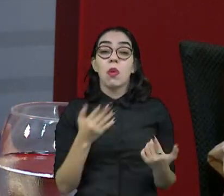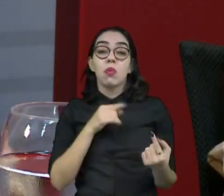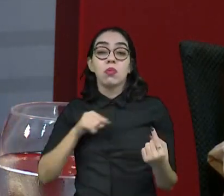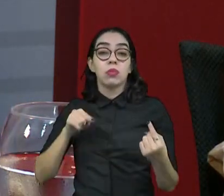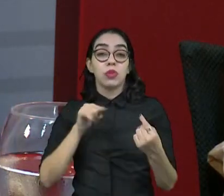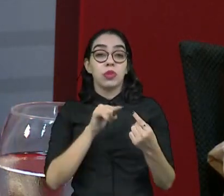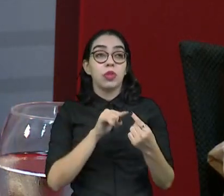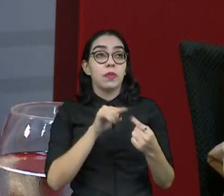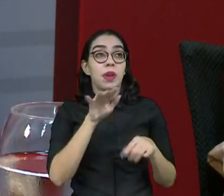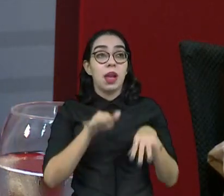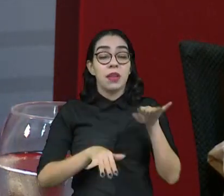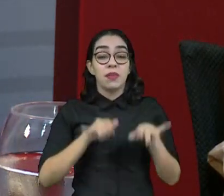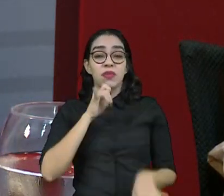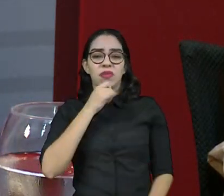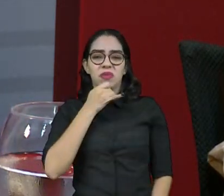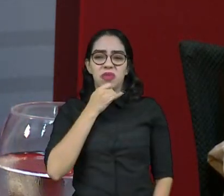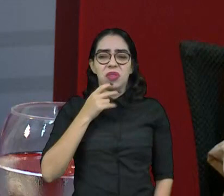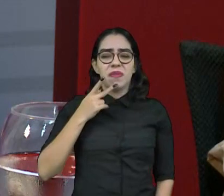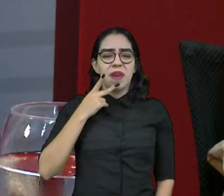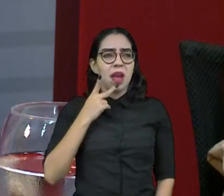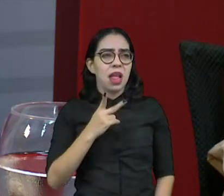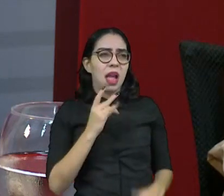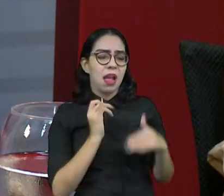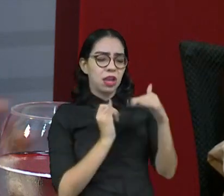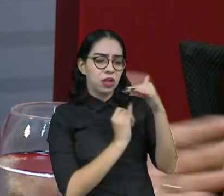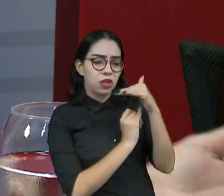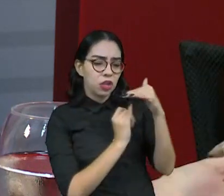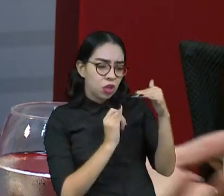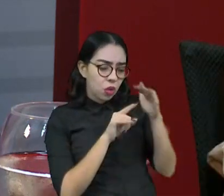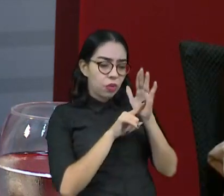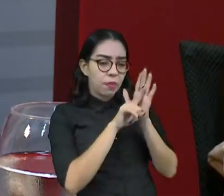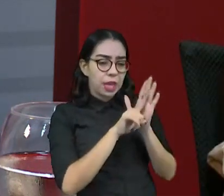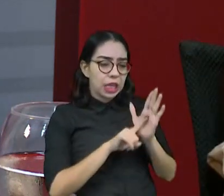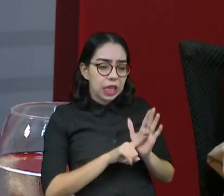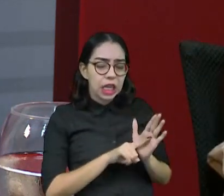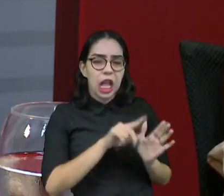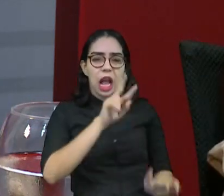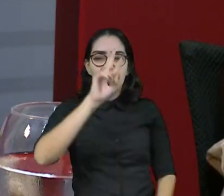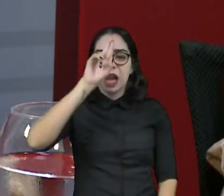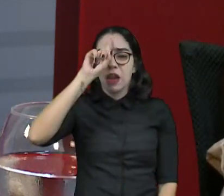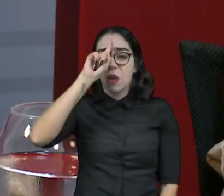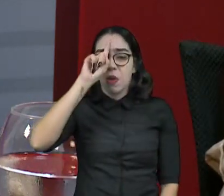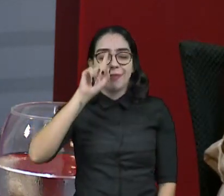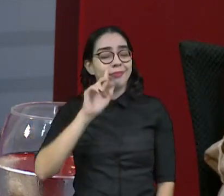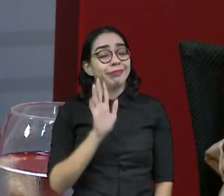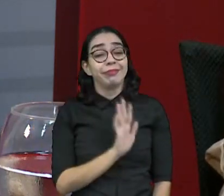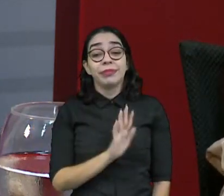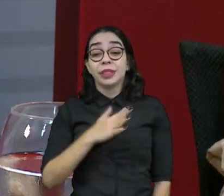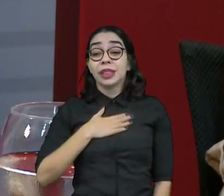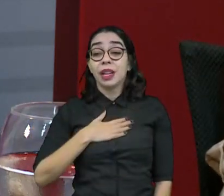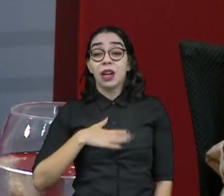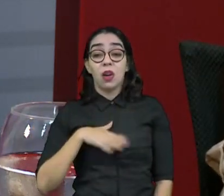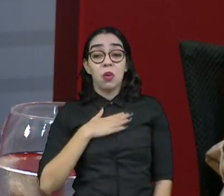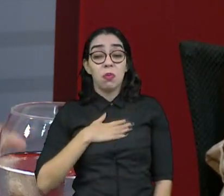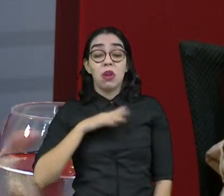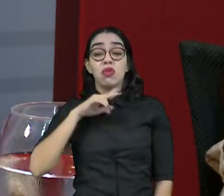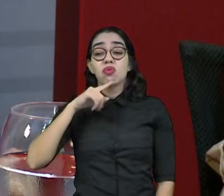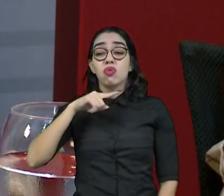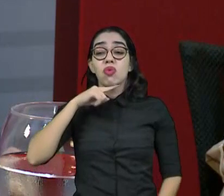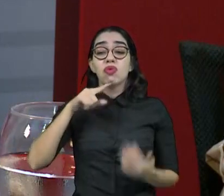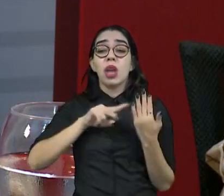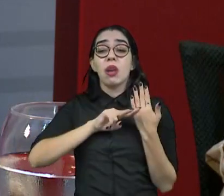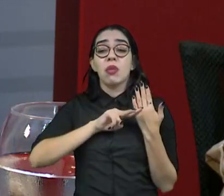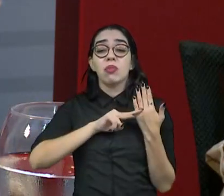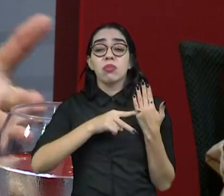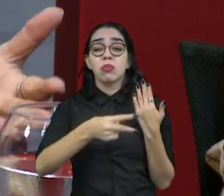A pesquisa errou. Não, a pesquisa não errou. É tudo muito dinâmico, como a gente acabou de dizer. A pesquisa não previu. A pesquisa não prevê